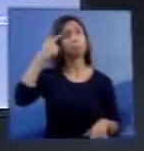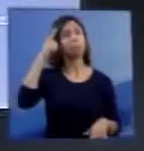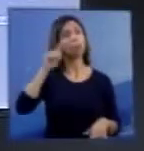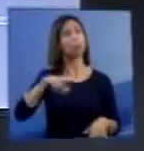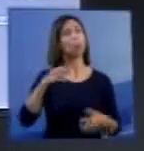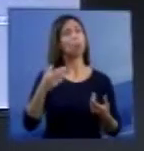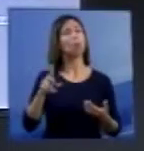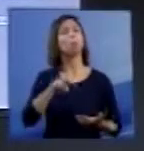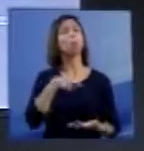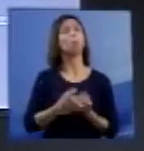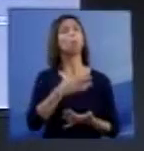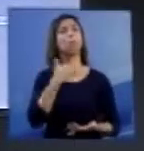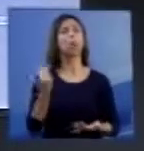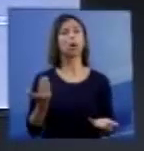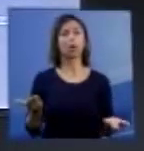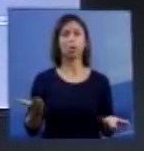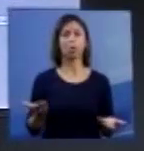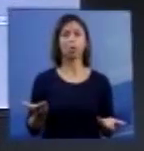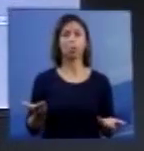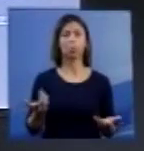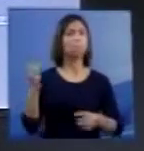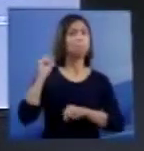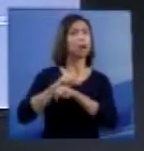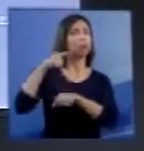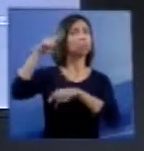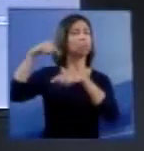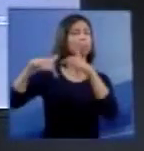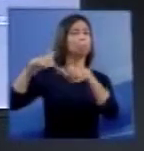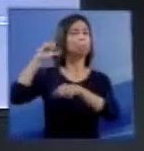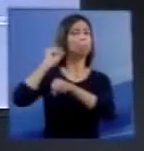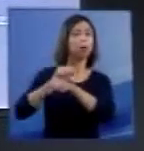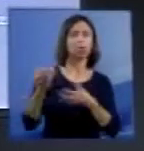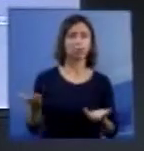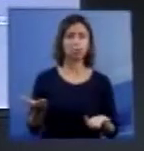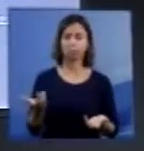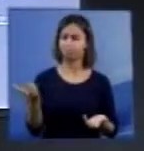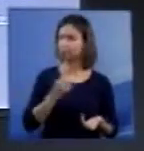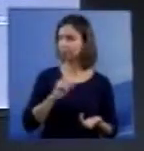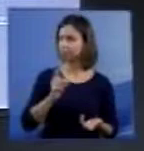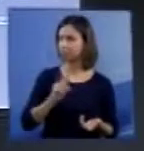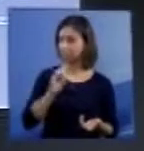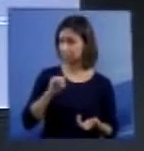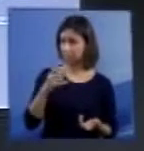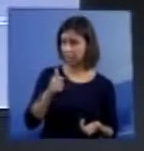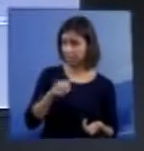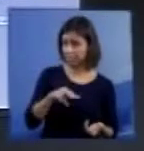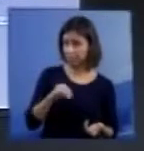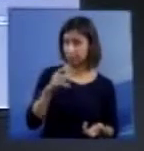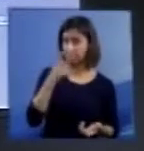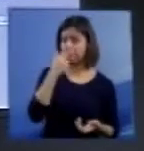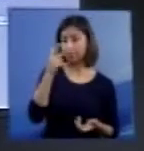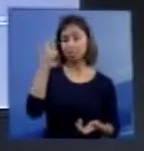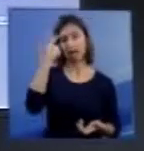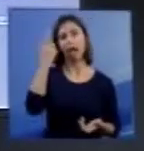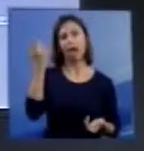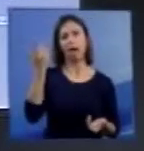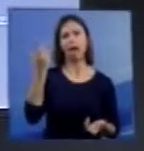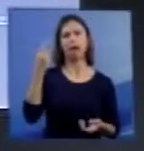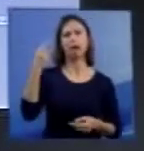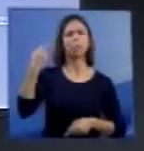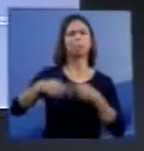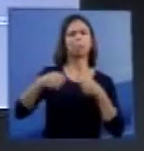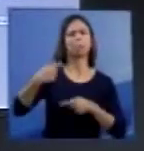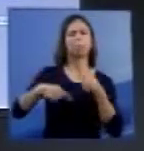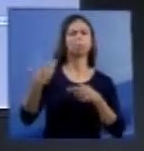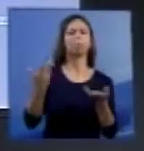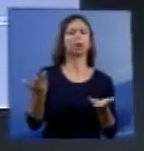à morte encefálica. Porque as pessoas simplesmente pensam, a anencefalia não tem encéfalo, se não tem encéfalo, está em morte encefálica. Por que tanta discussão?